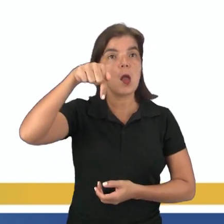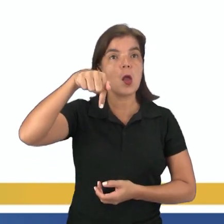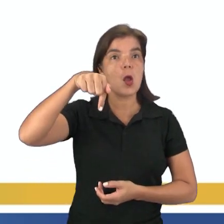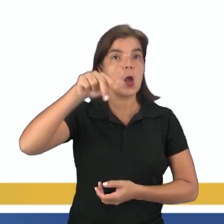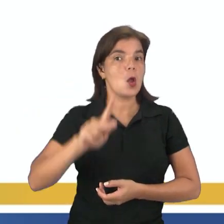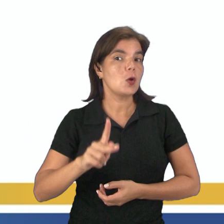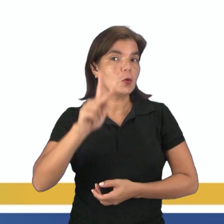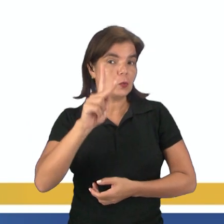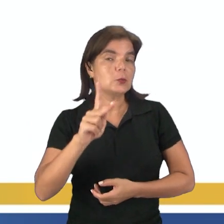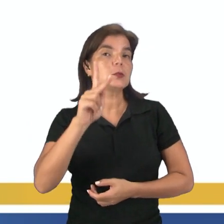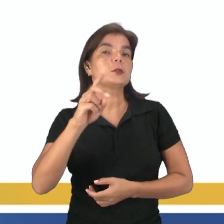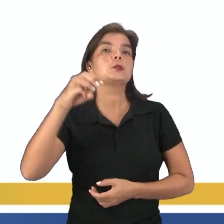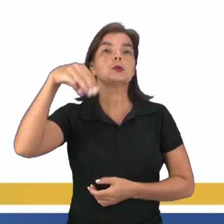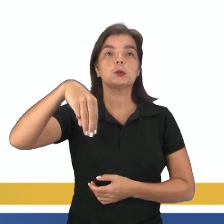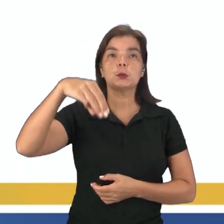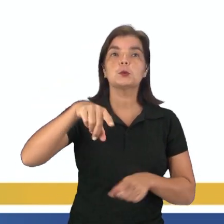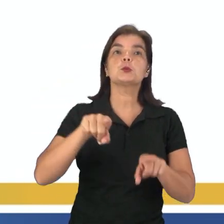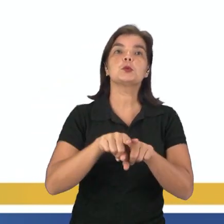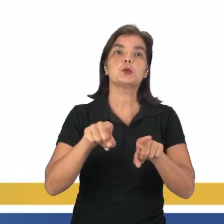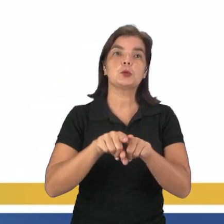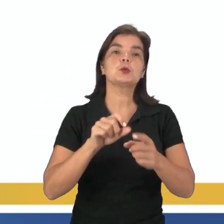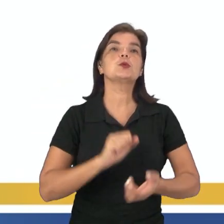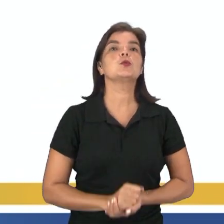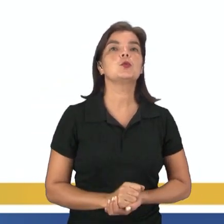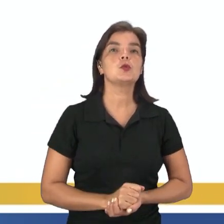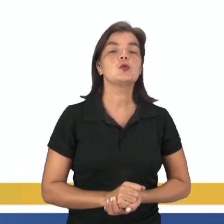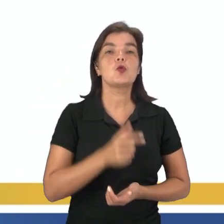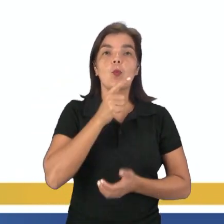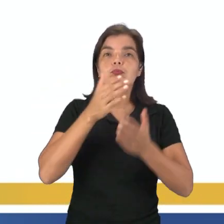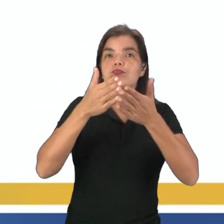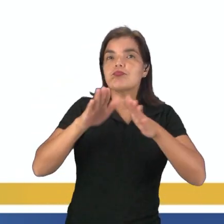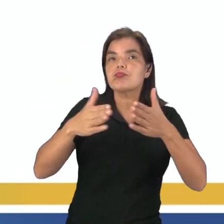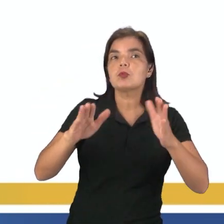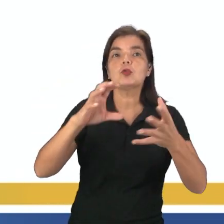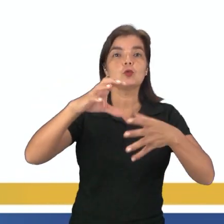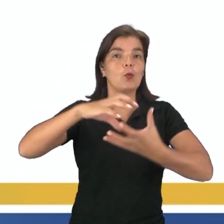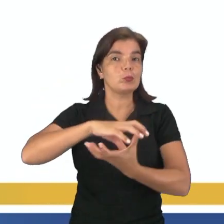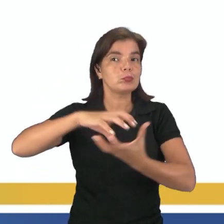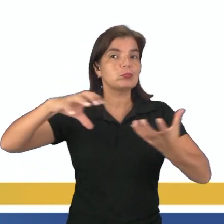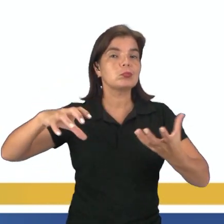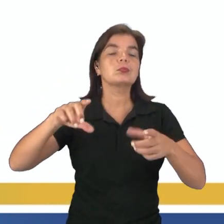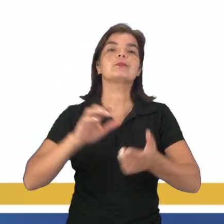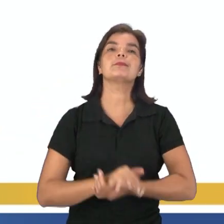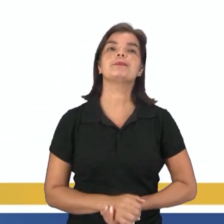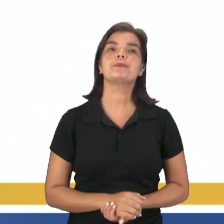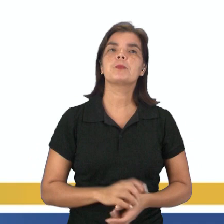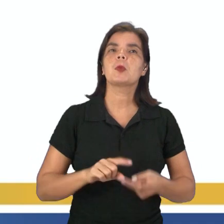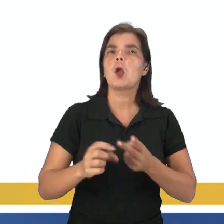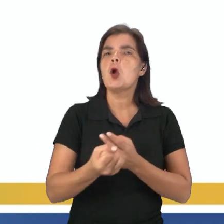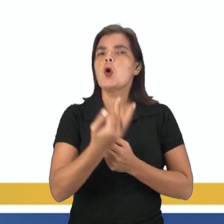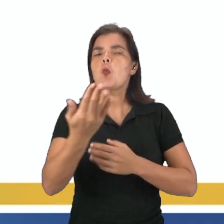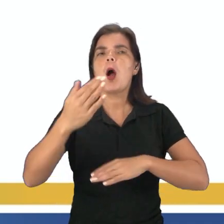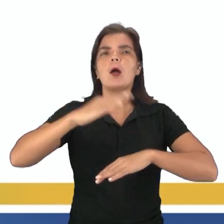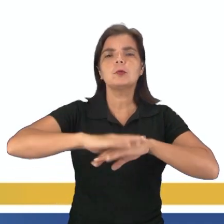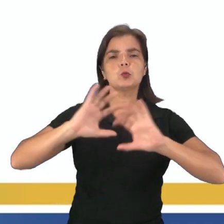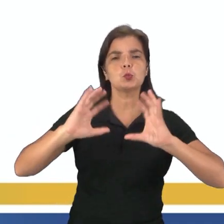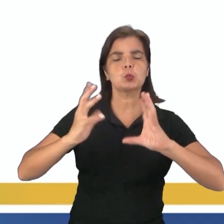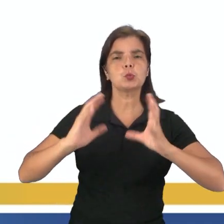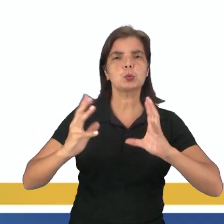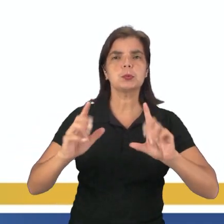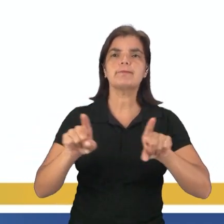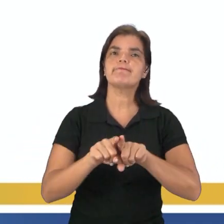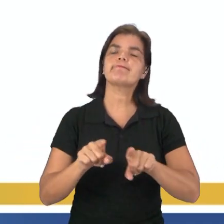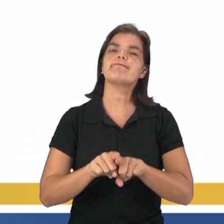parte a gente tá falando, pode atingir até 100 quilômetros aí sobre os continentes. Na 2, quais são as camadas da